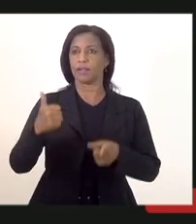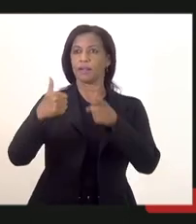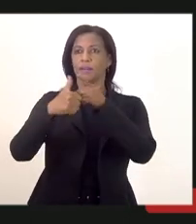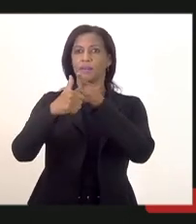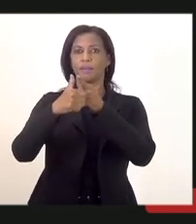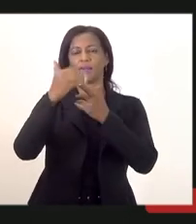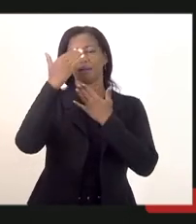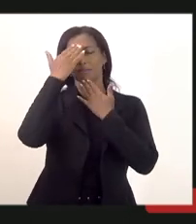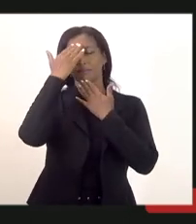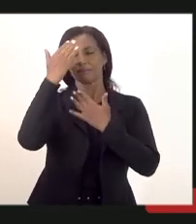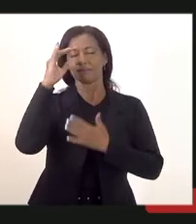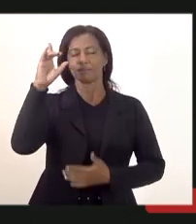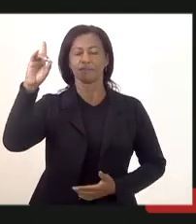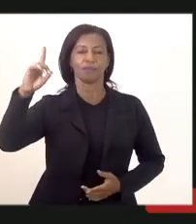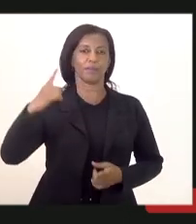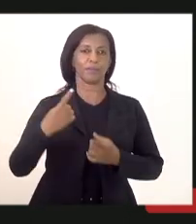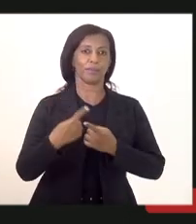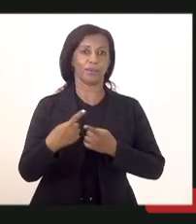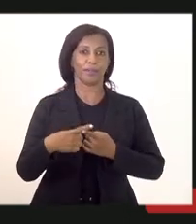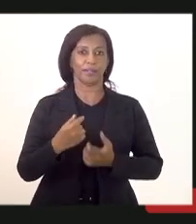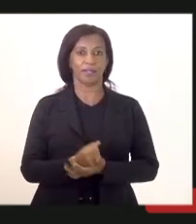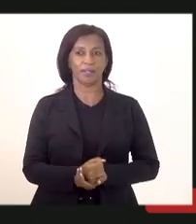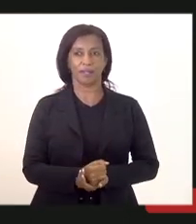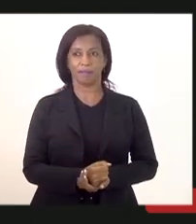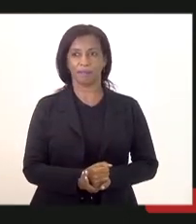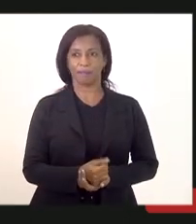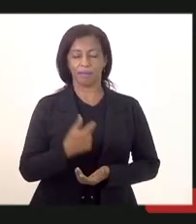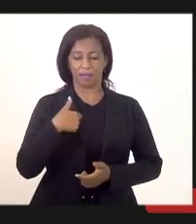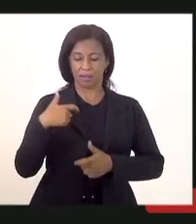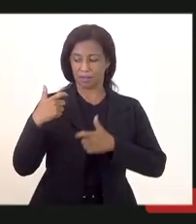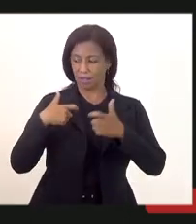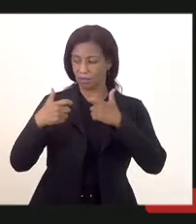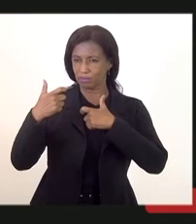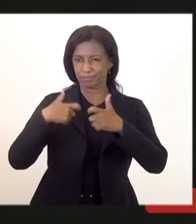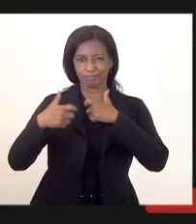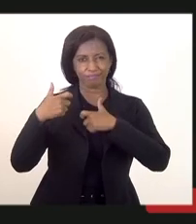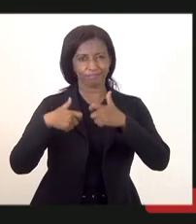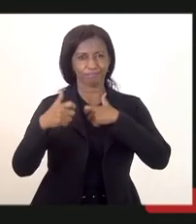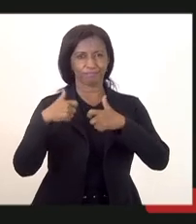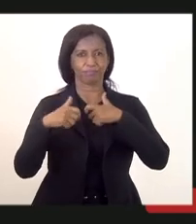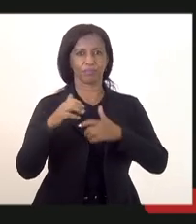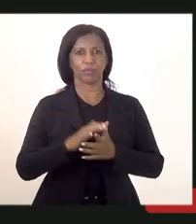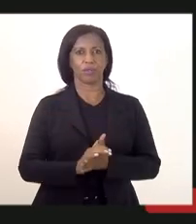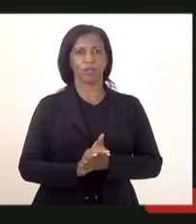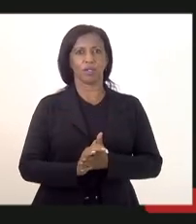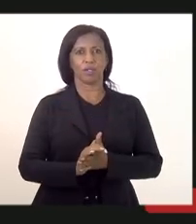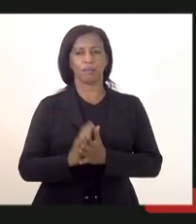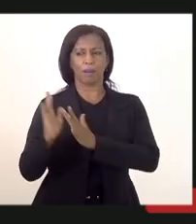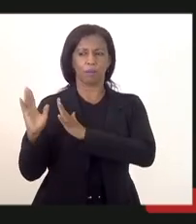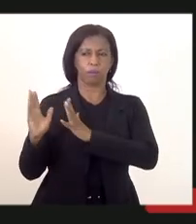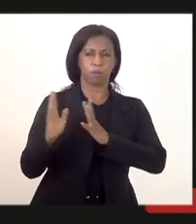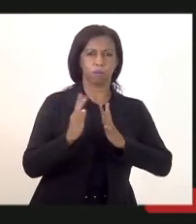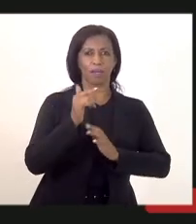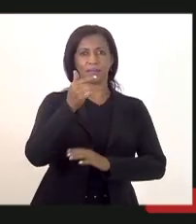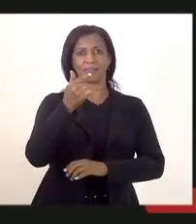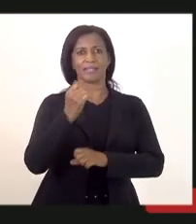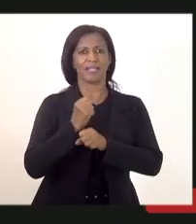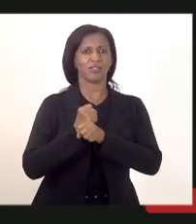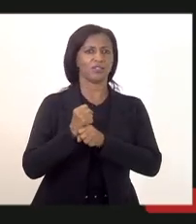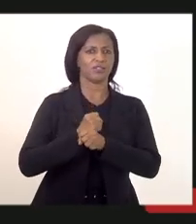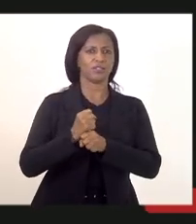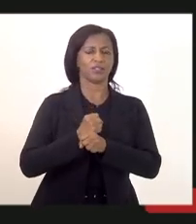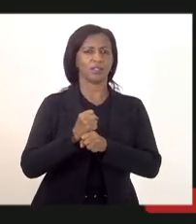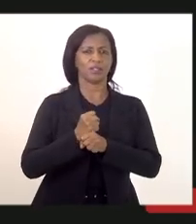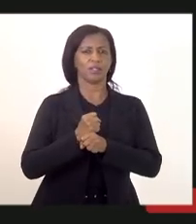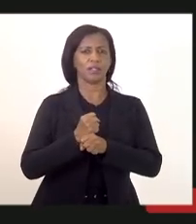agradecer a Deus porque Deus honrou essa luta que nós tivemos mais de sete anos lutando pela convocação